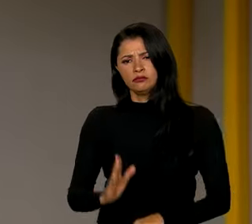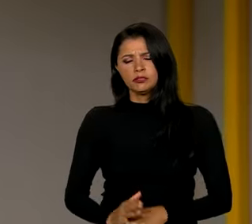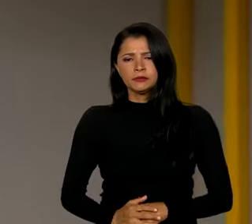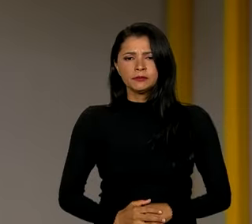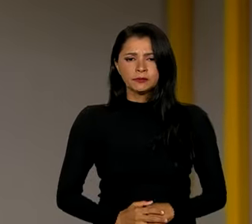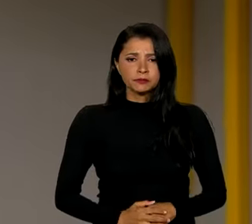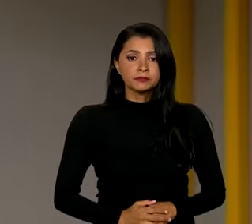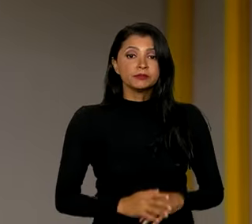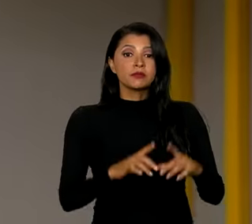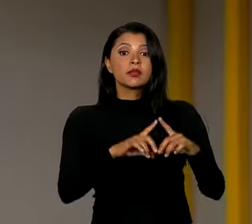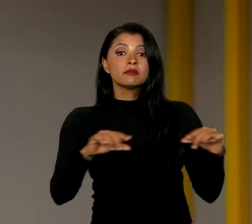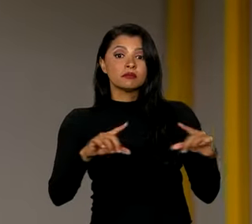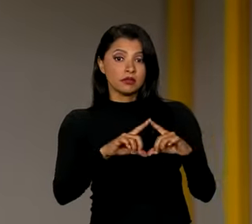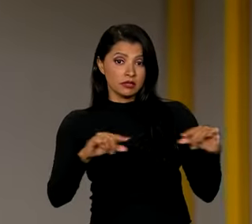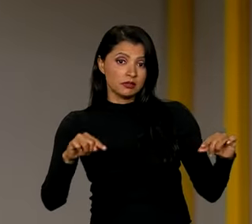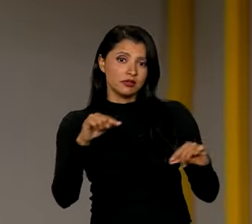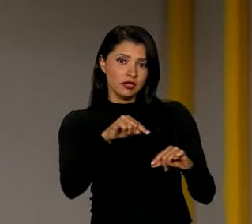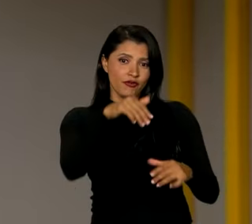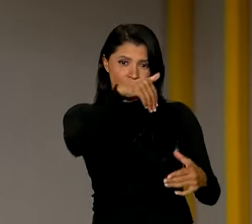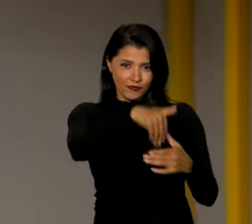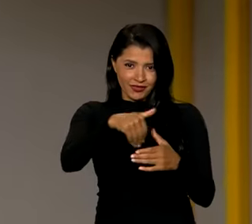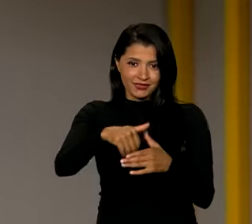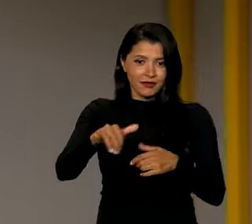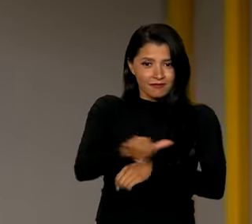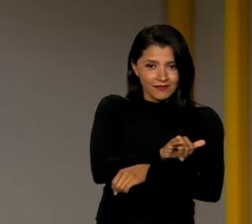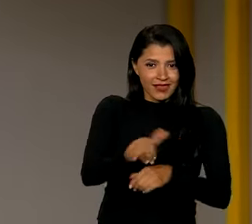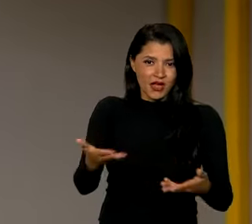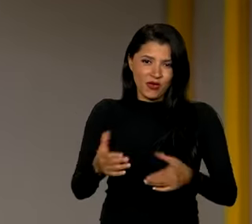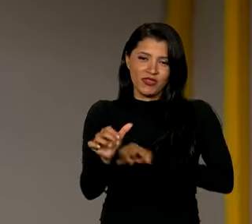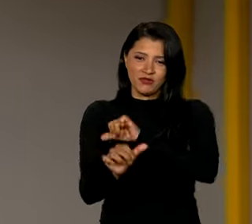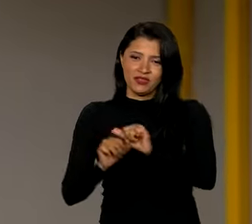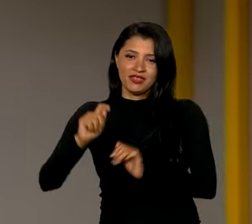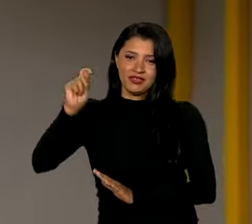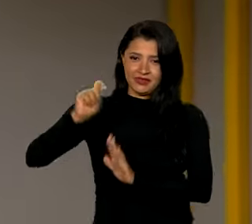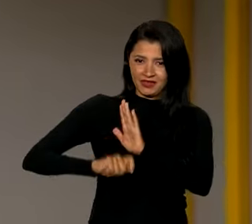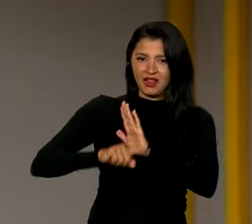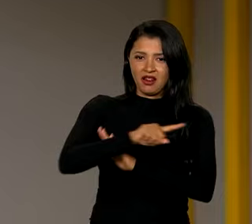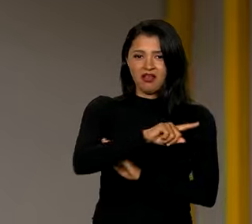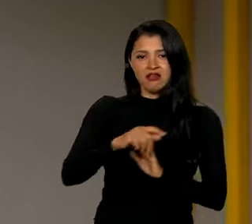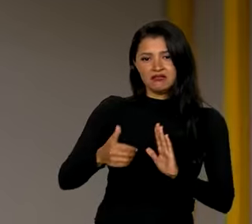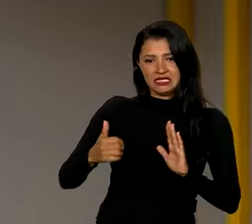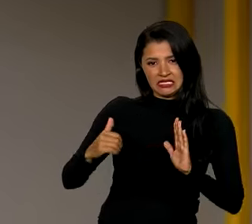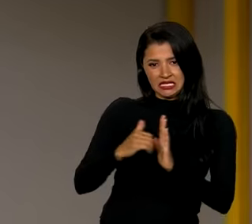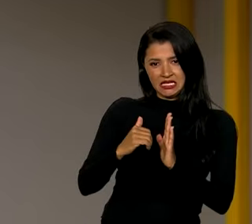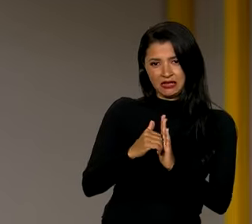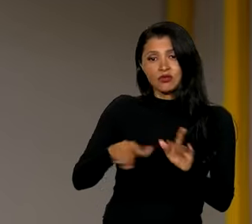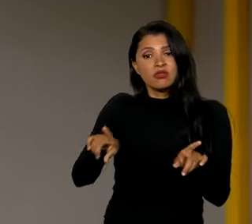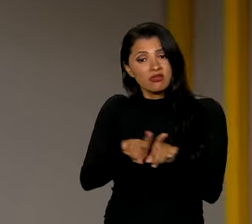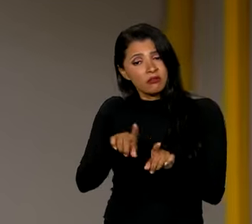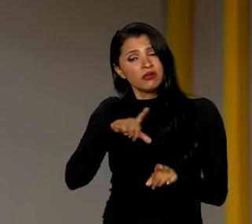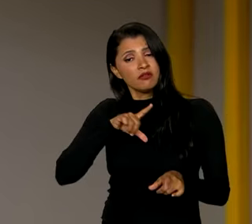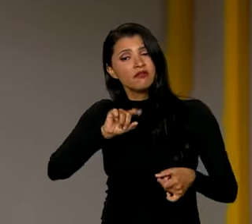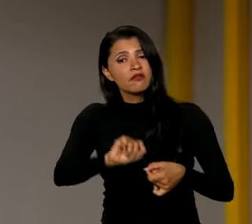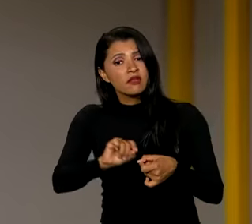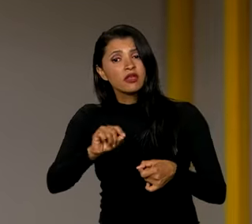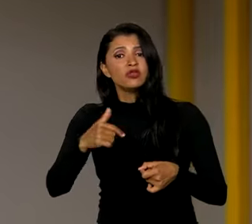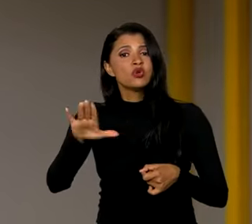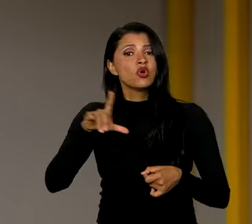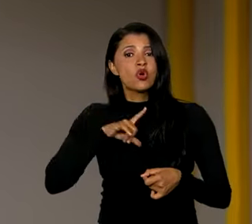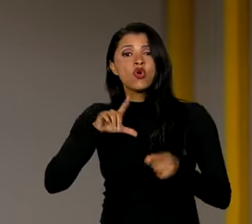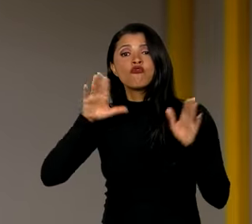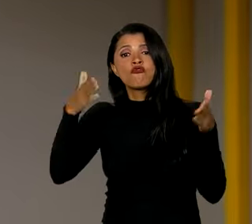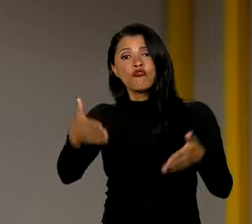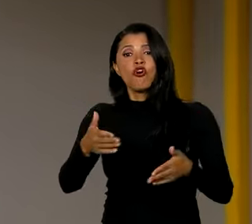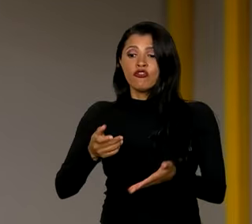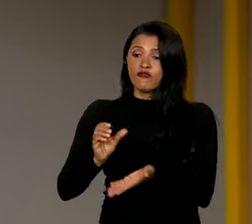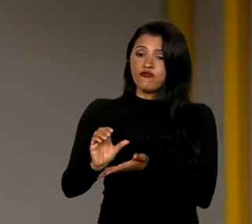E em Brasília, além dessa votação estratégica da reforma tributária no Senado, também está sendo realizado o maior fórum de